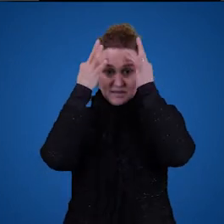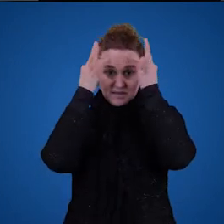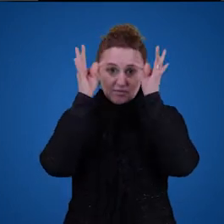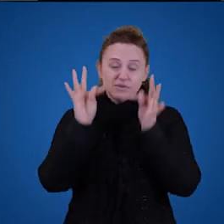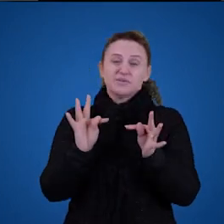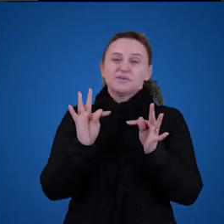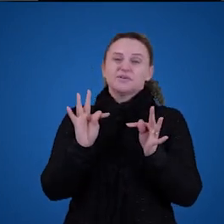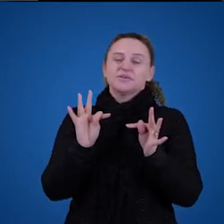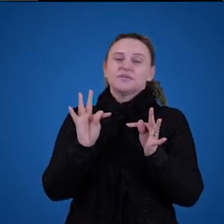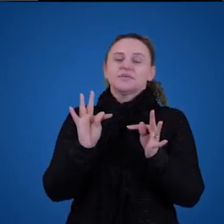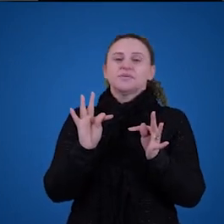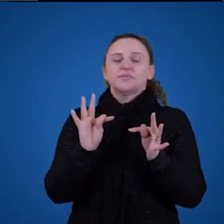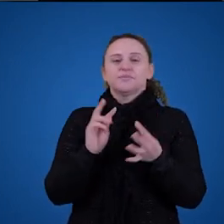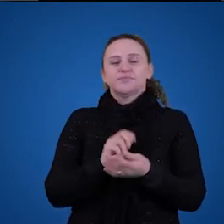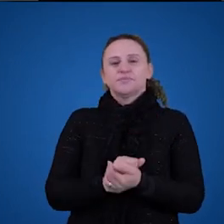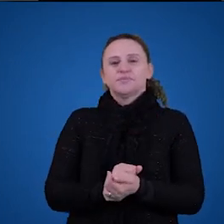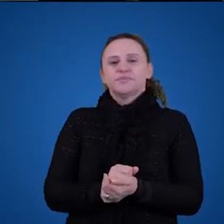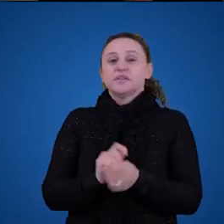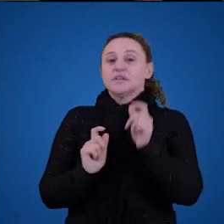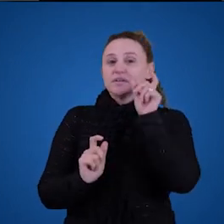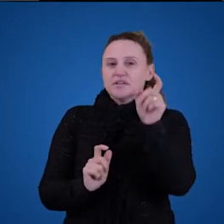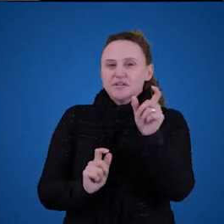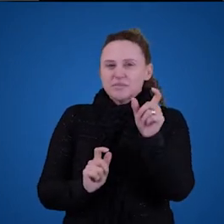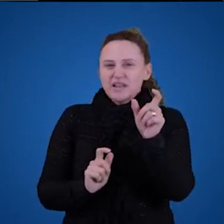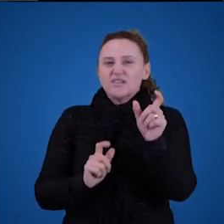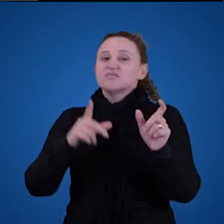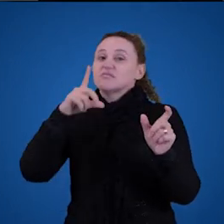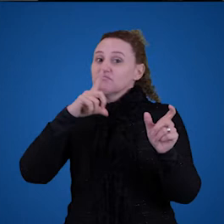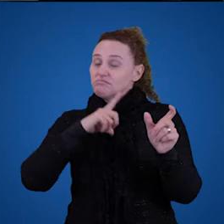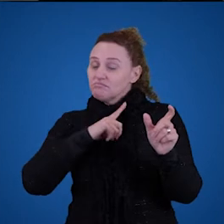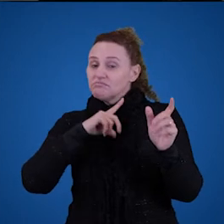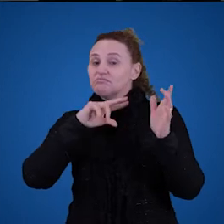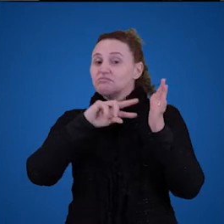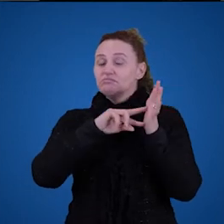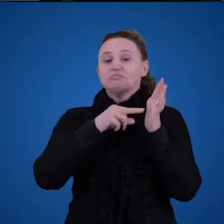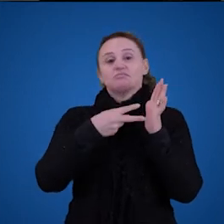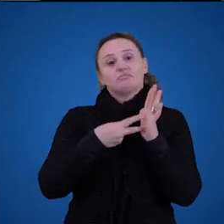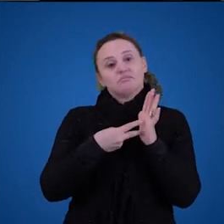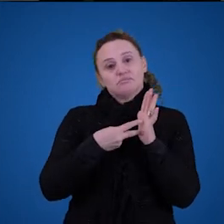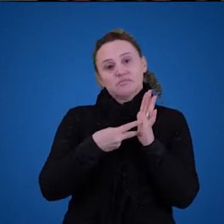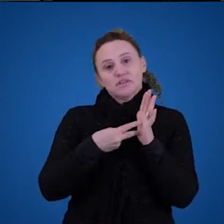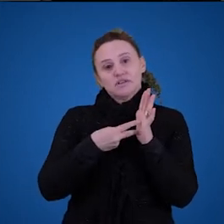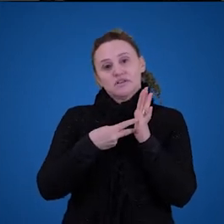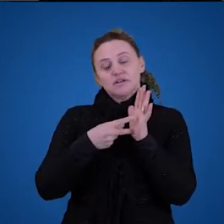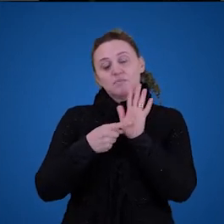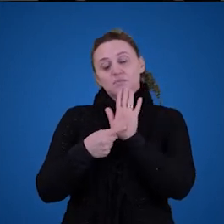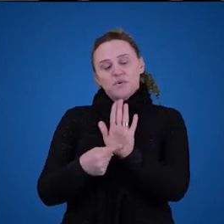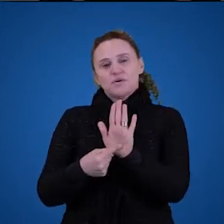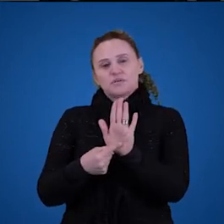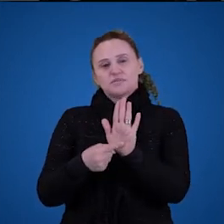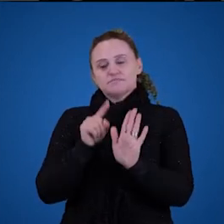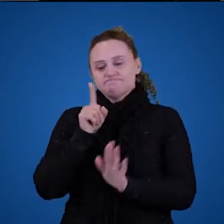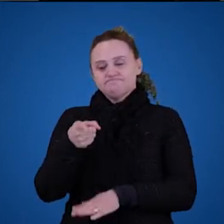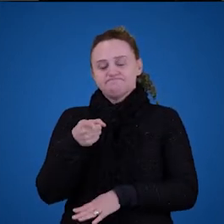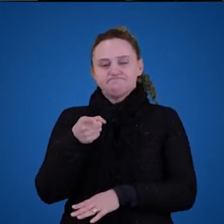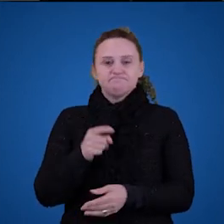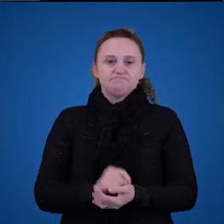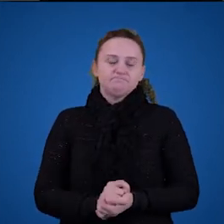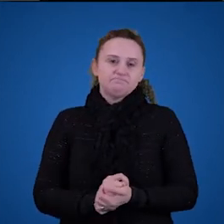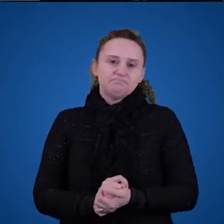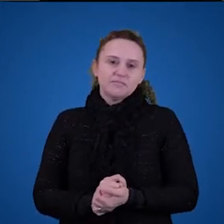e as expressões linguísticas mais complexas, elas possuem significado porque elas referem ou apontam algo no mundo.